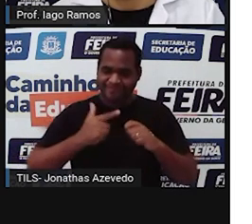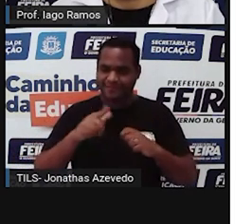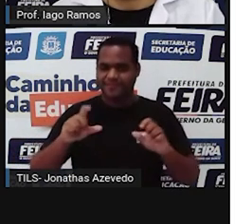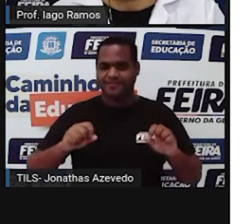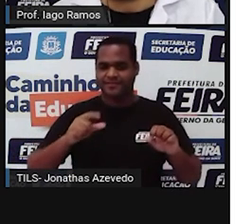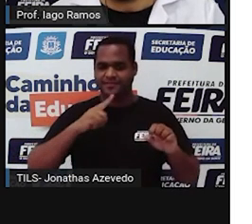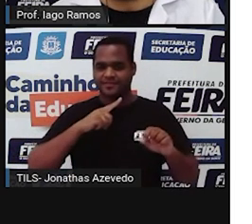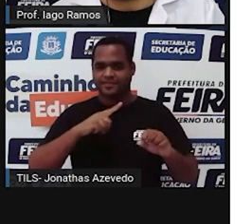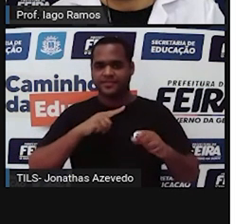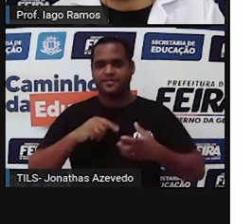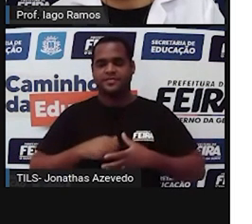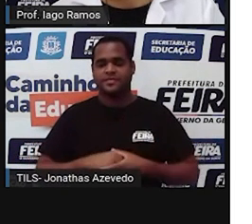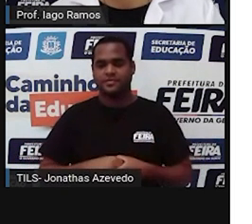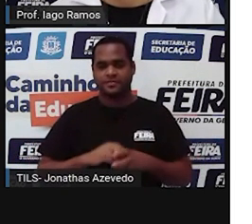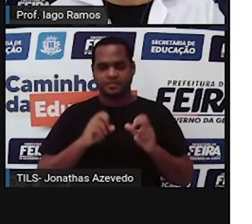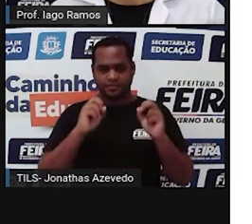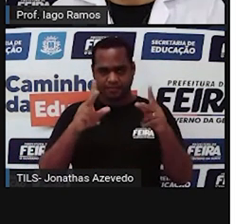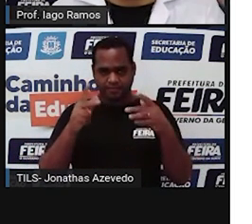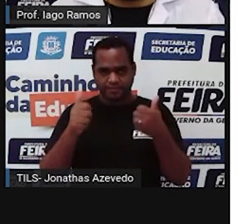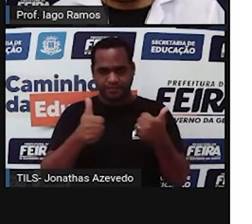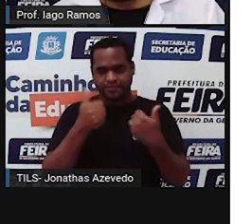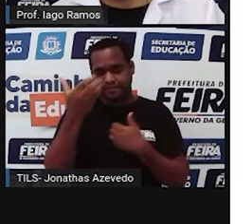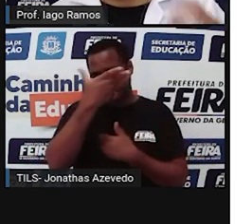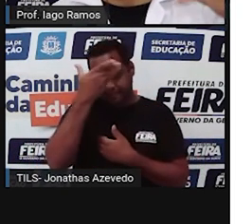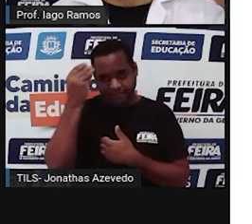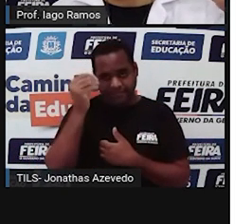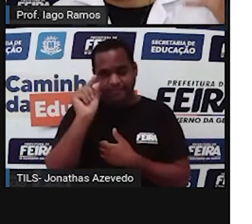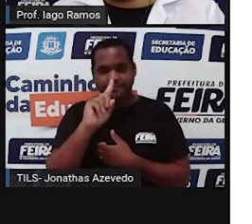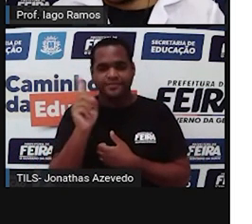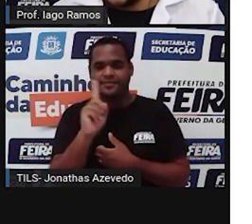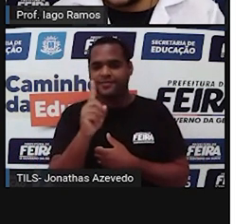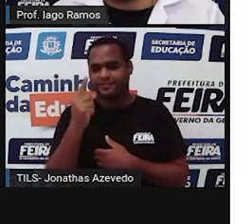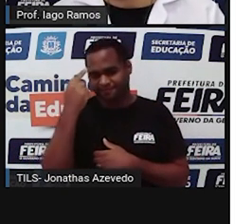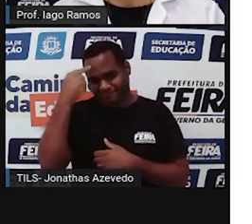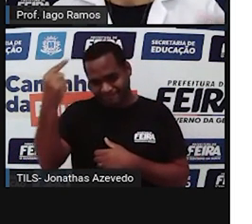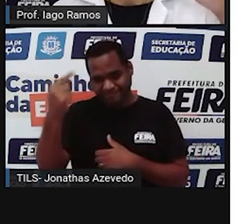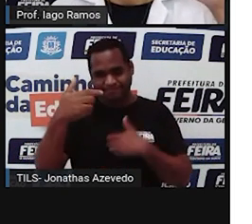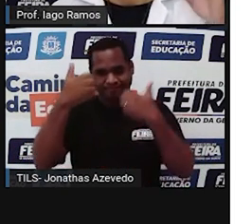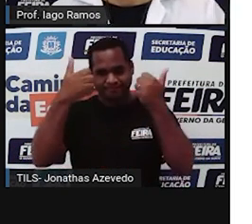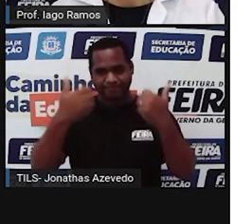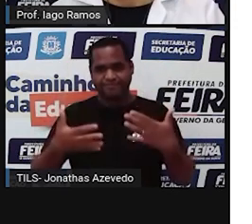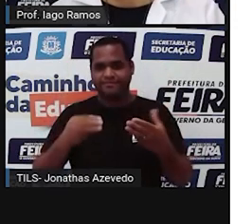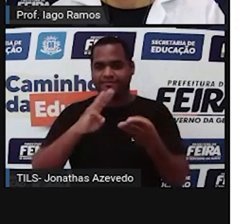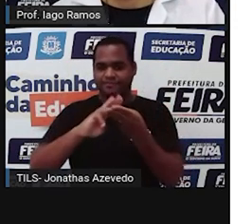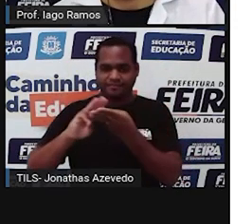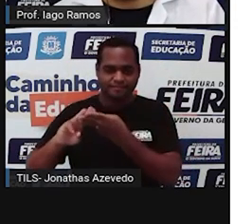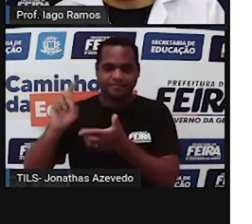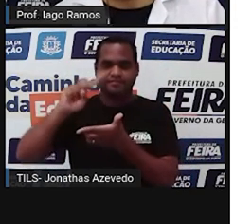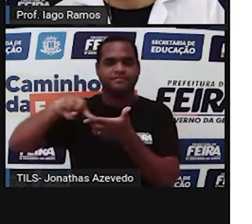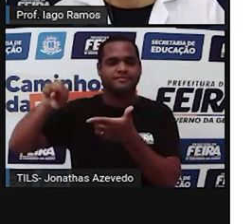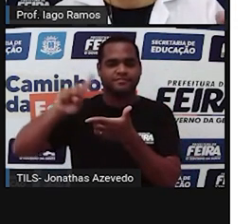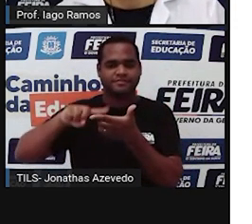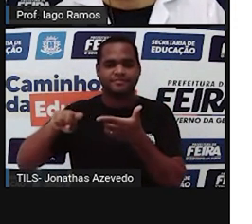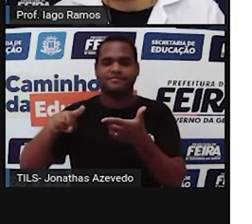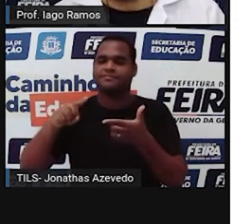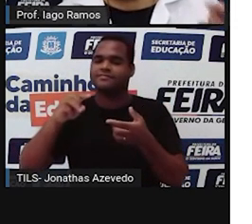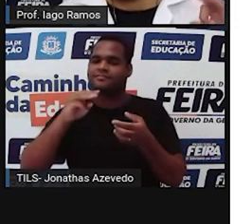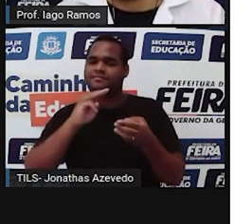Certo? Então, até a próxima. Não esquece, esse é o nosso lema, tá bom? Matemática não é problema,